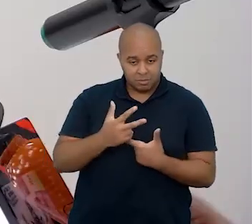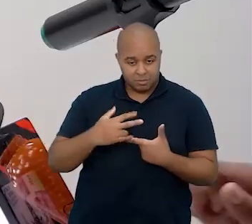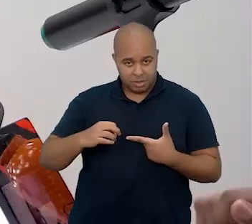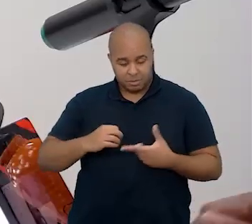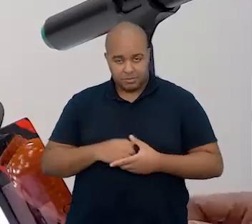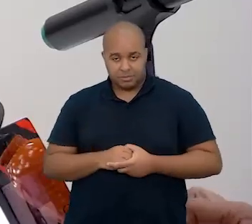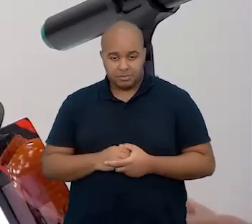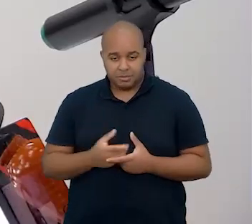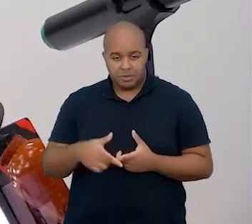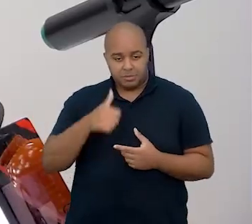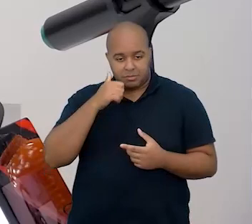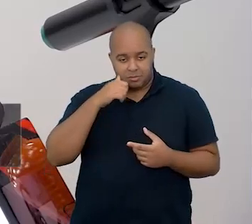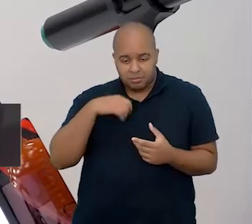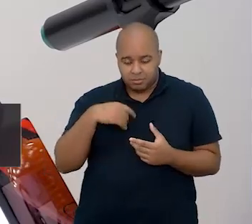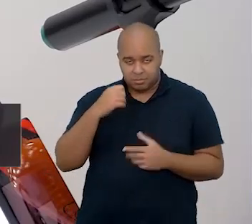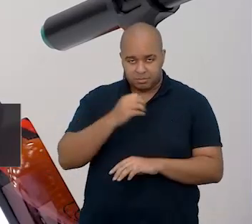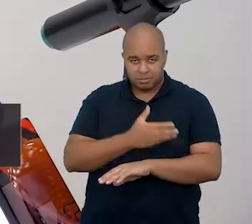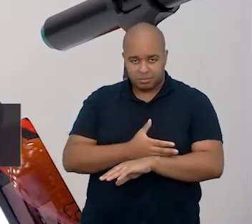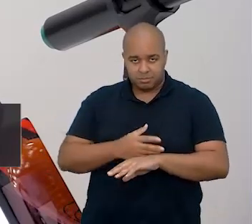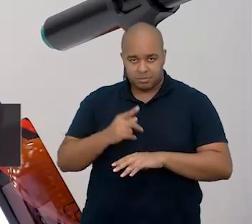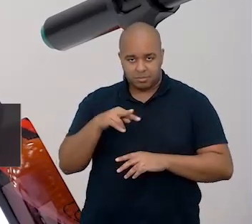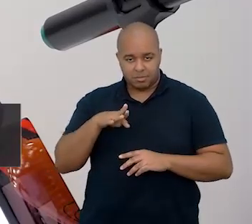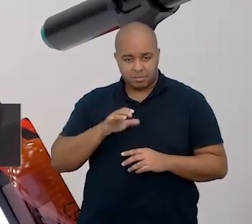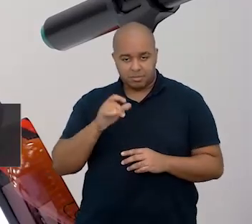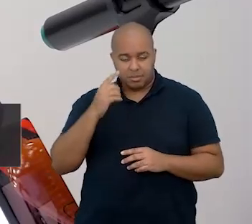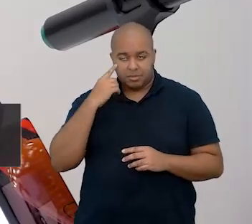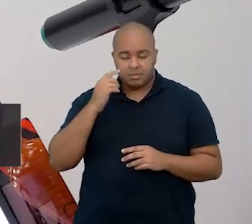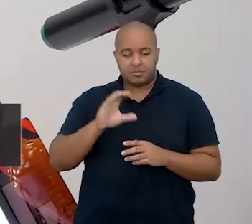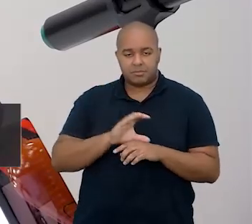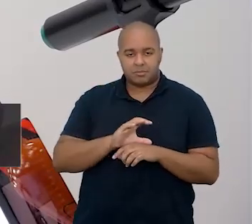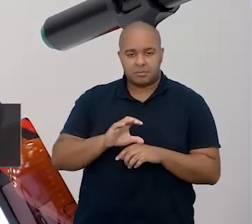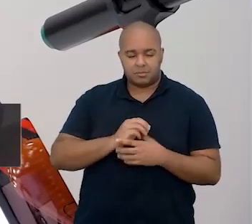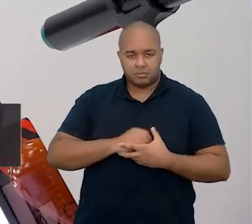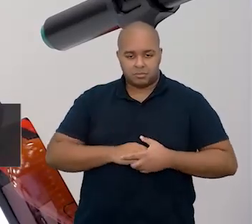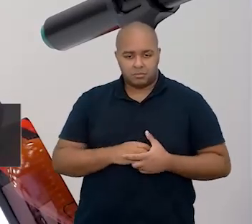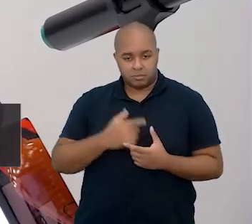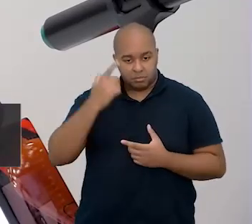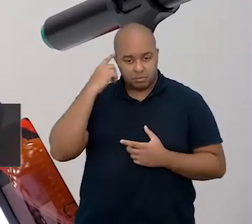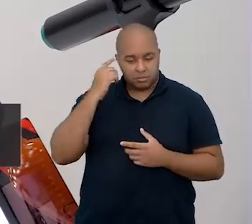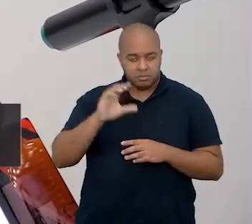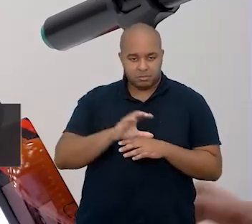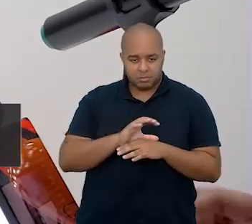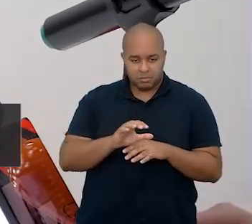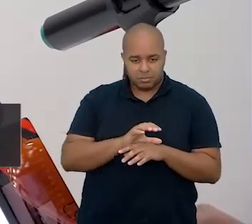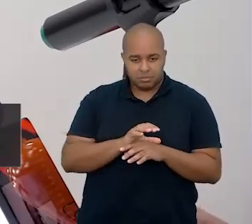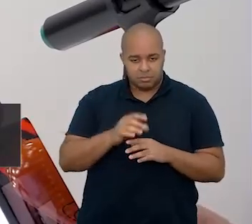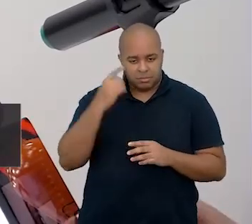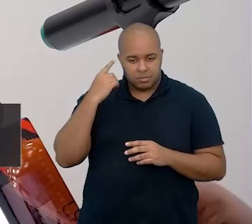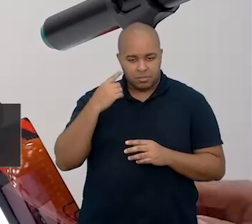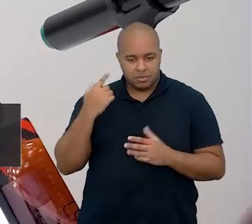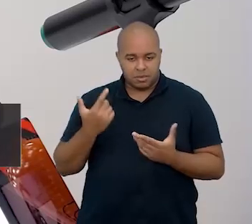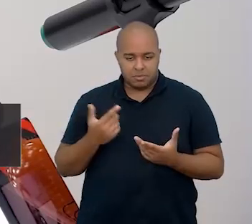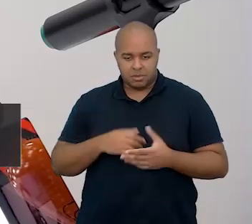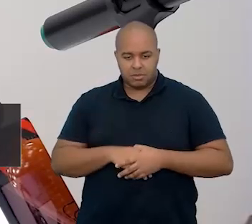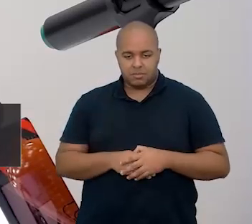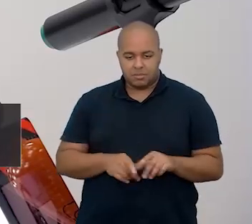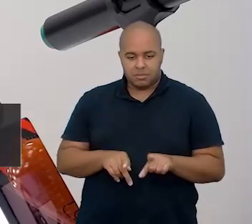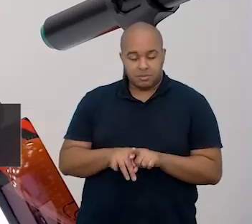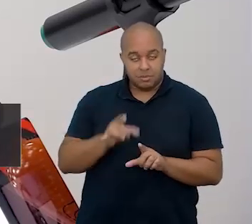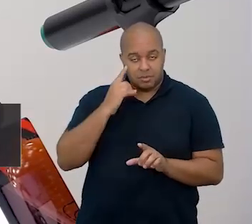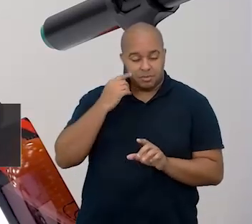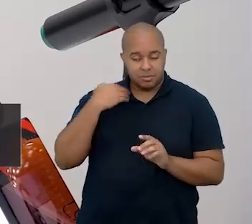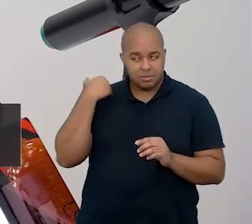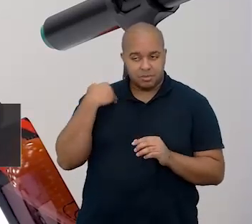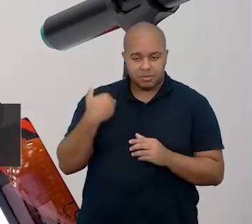EFAP, sou uma mulher de pele parda, olhos castanhos, cabelos castanhos encaracolados até mais ou menos a